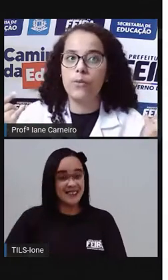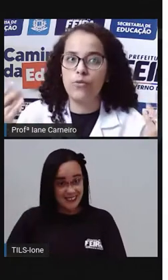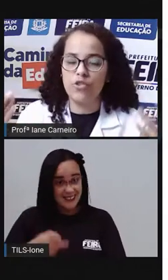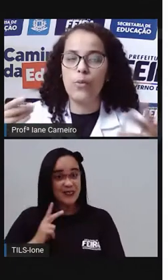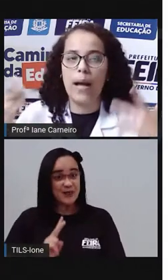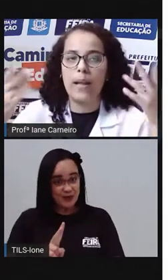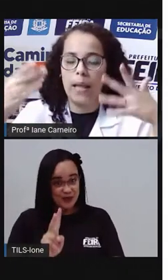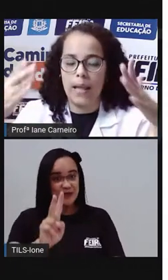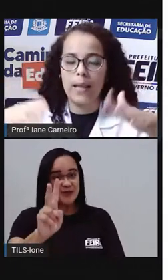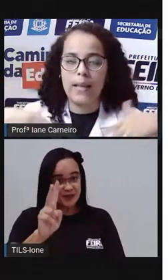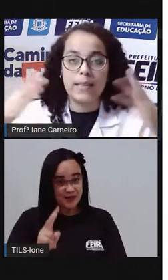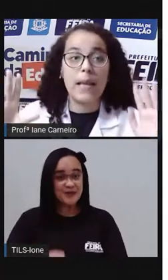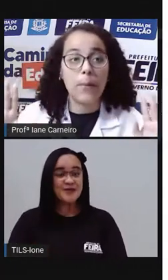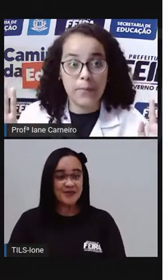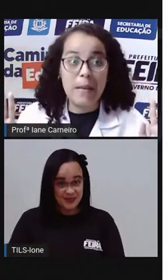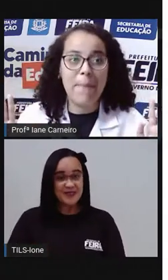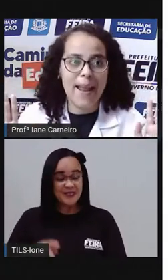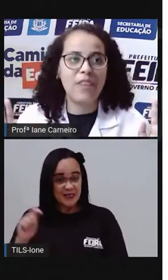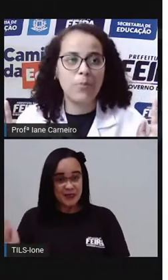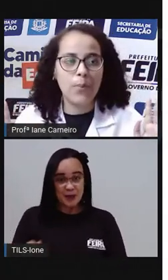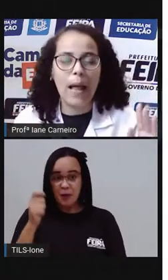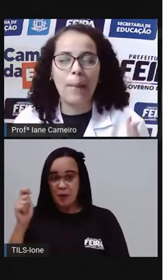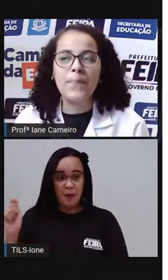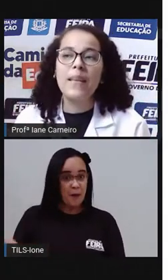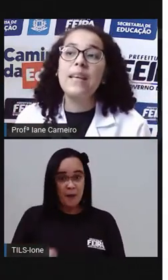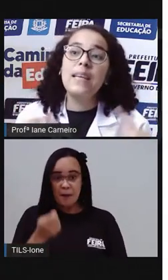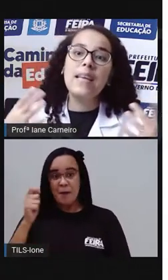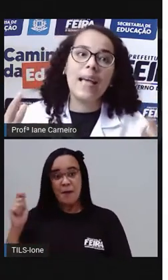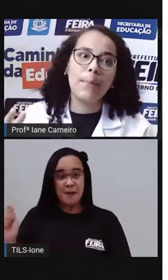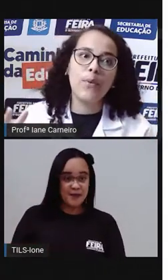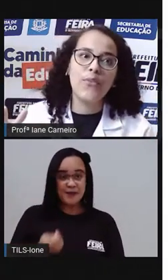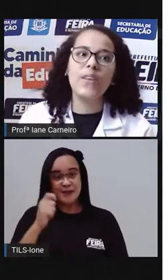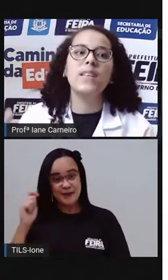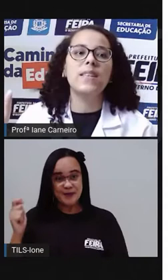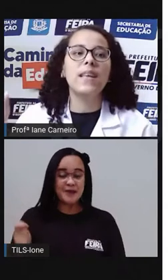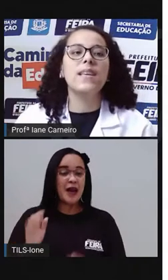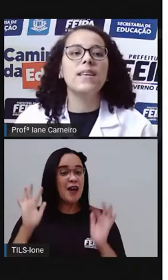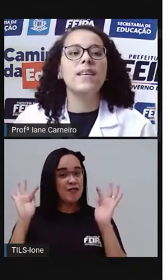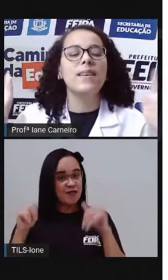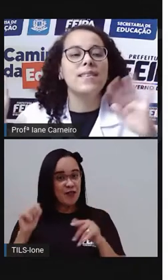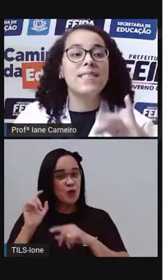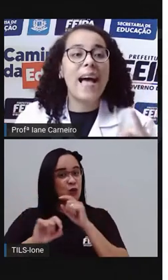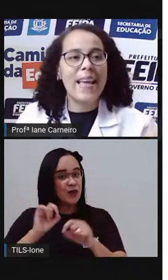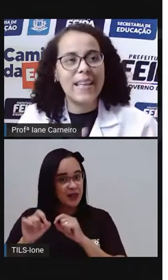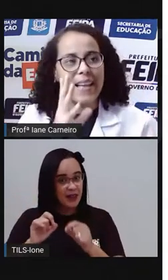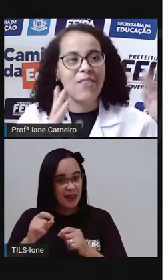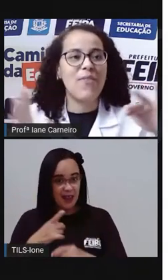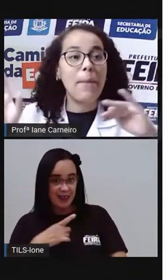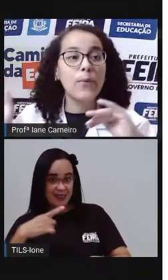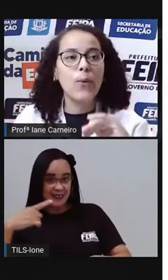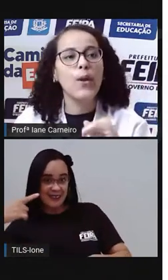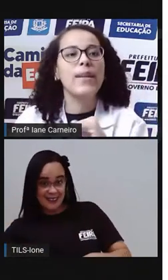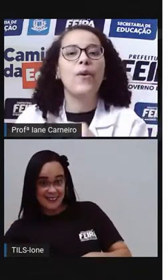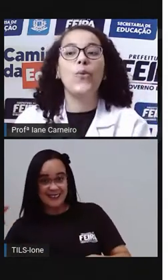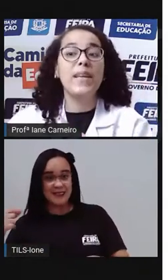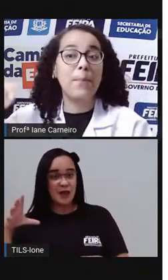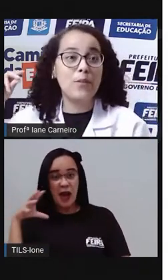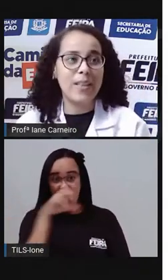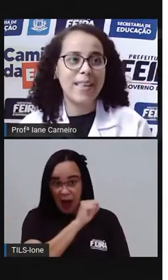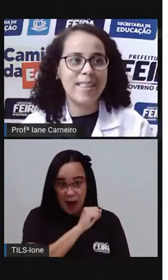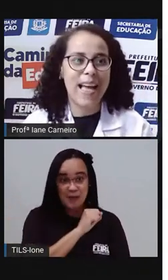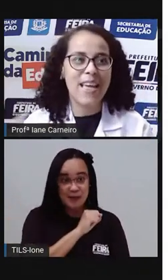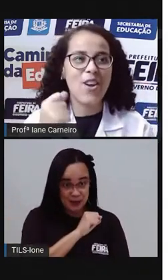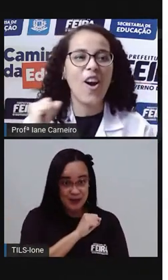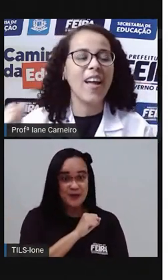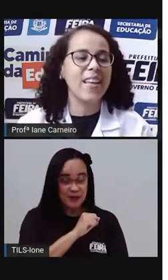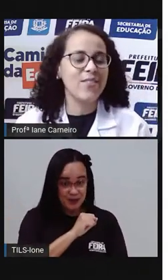continuar, sem parar de pular. E aí, por fim, tem que sair e vá para o olho da rua, e a